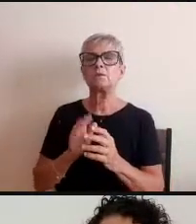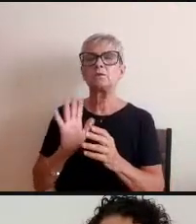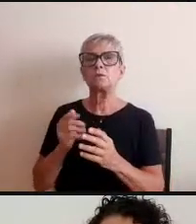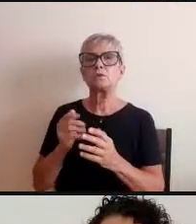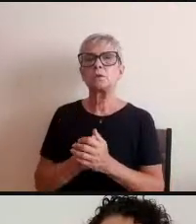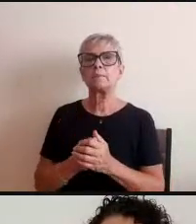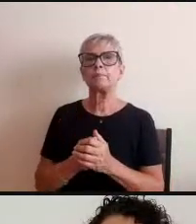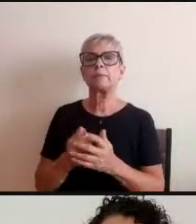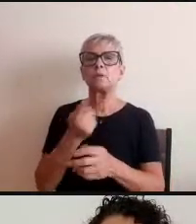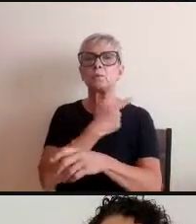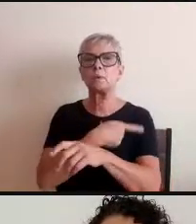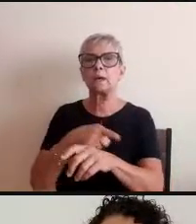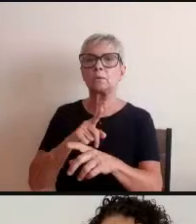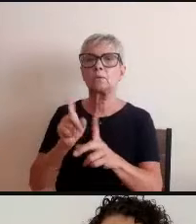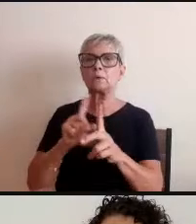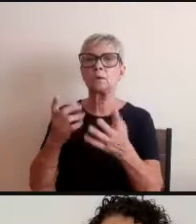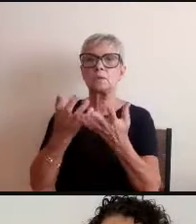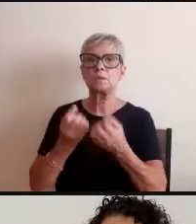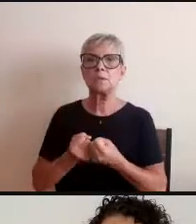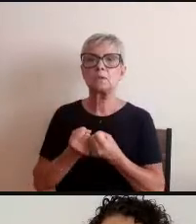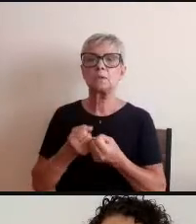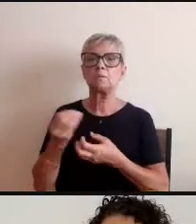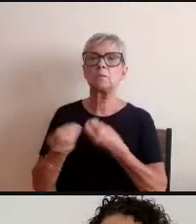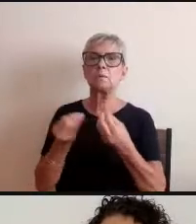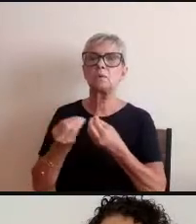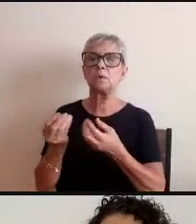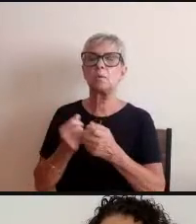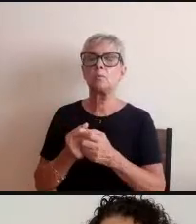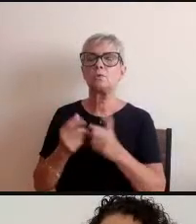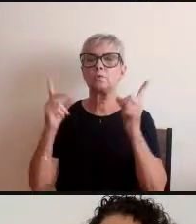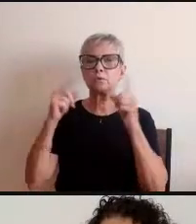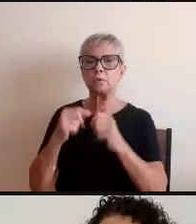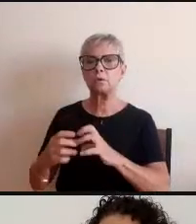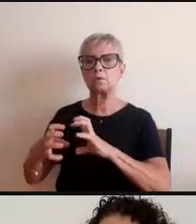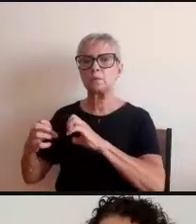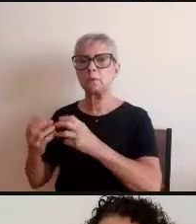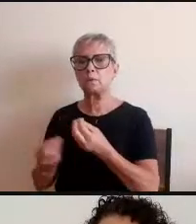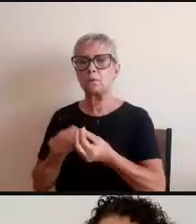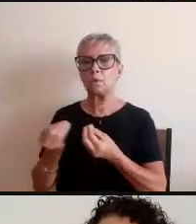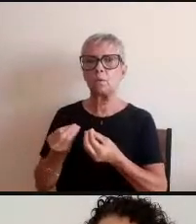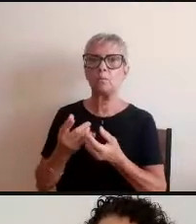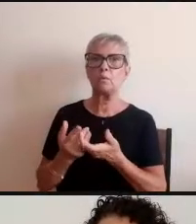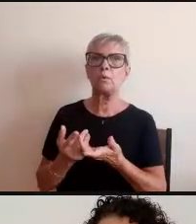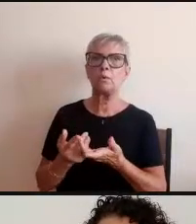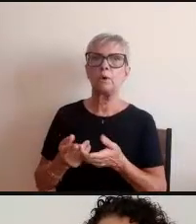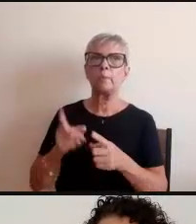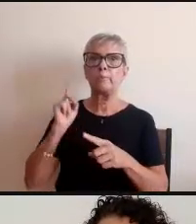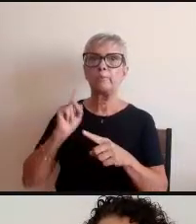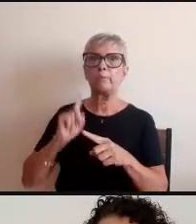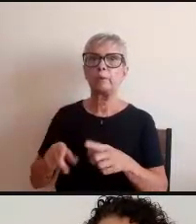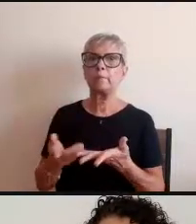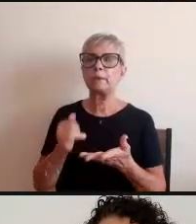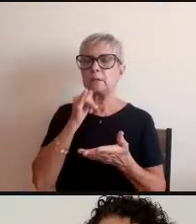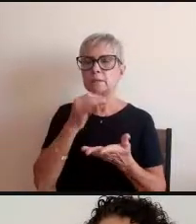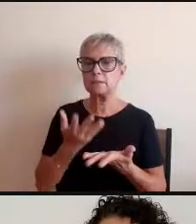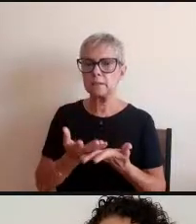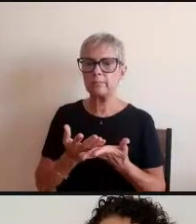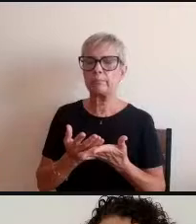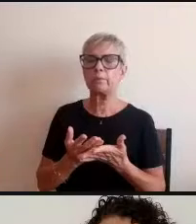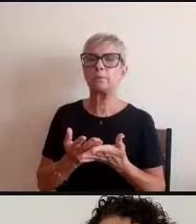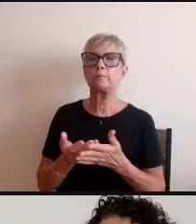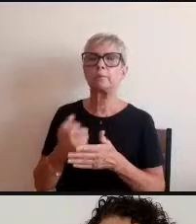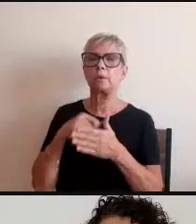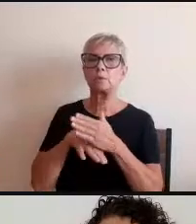aceitamos o conflito como algo pertencente à esfera humana né a gente tende a colocar debaixo do tapete